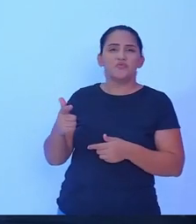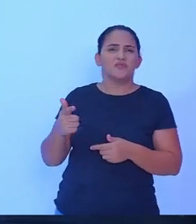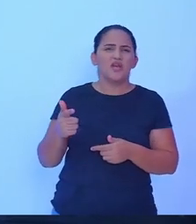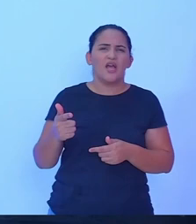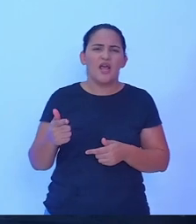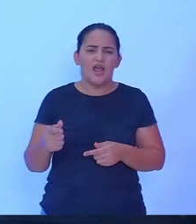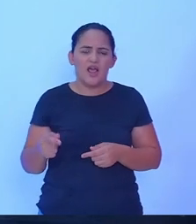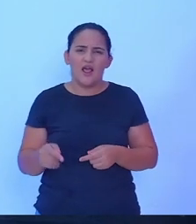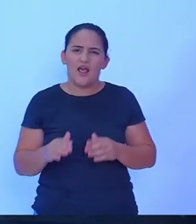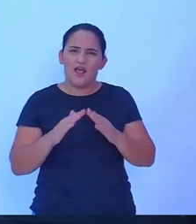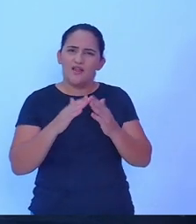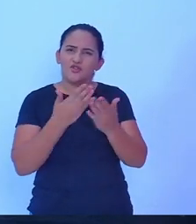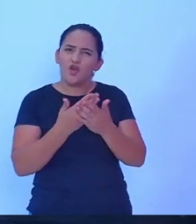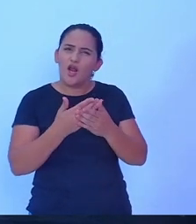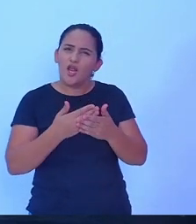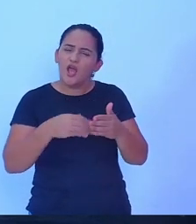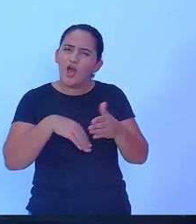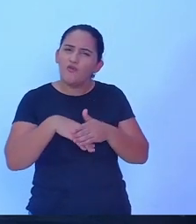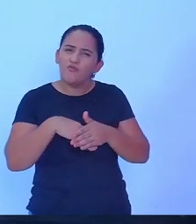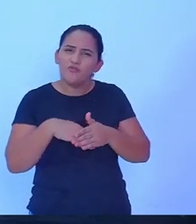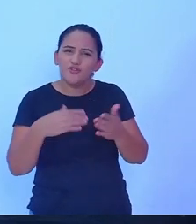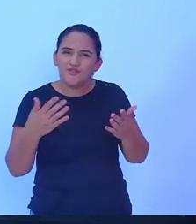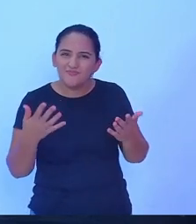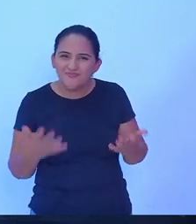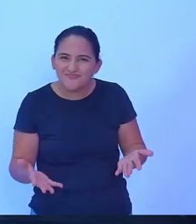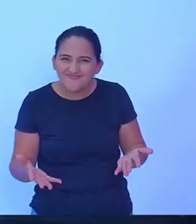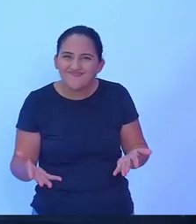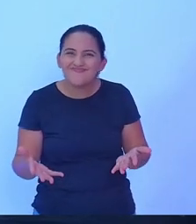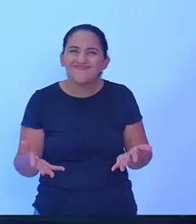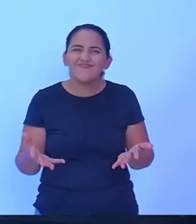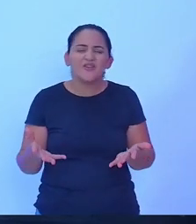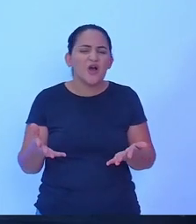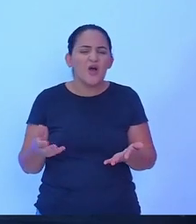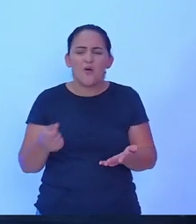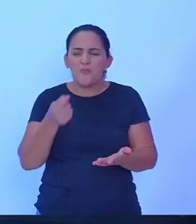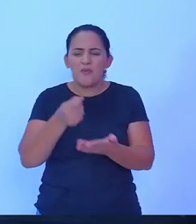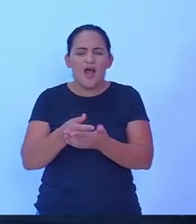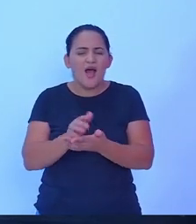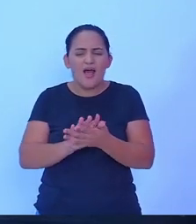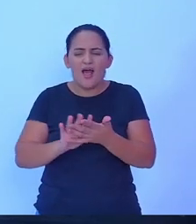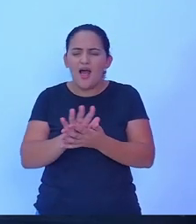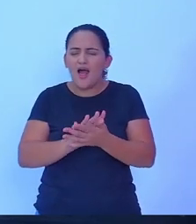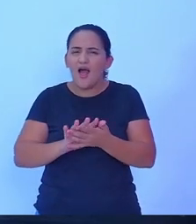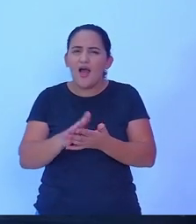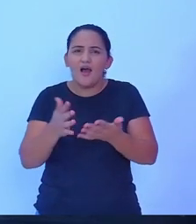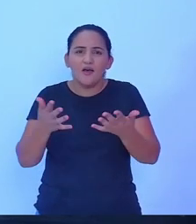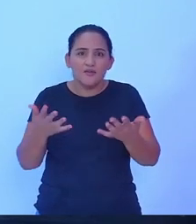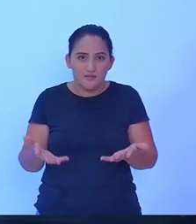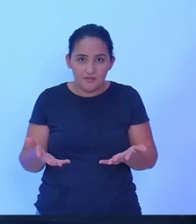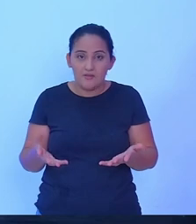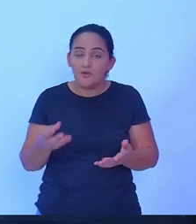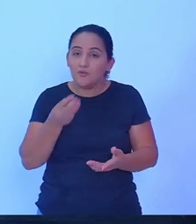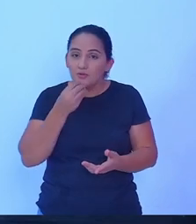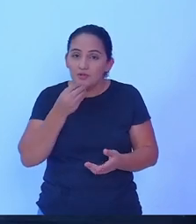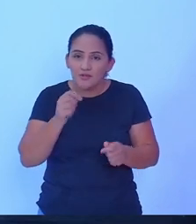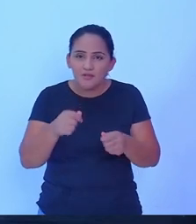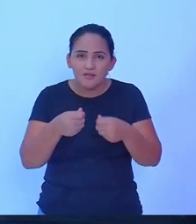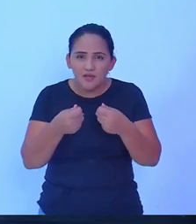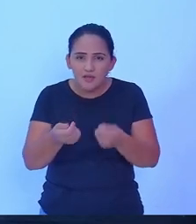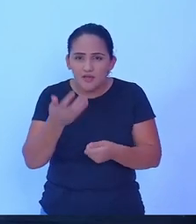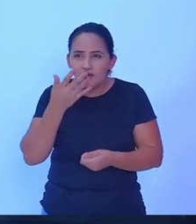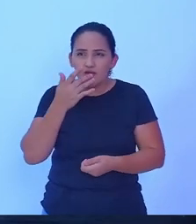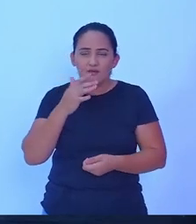futebol, escolinhas públicas para poder dar oportunidade para as nossas crianças e com isso